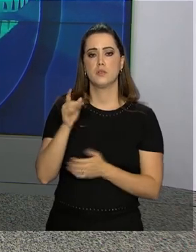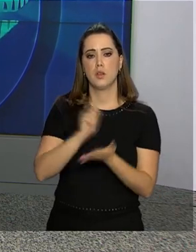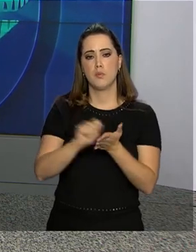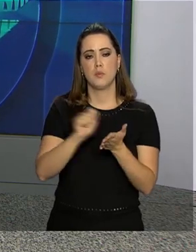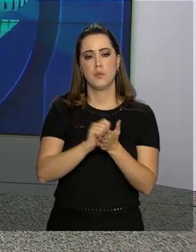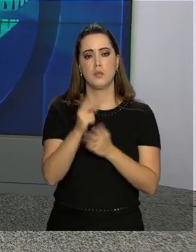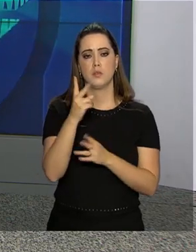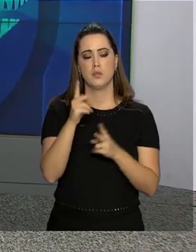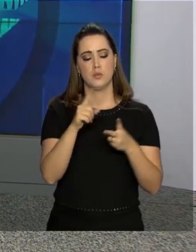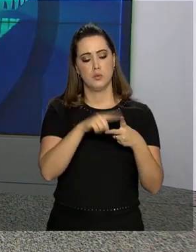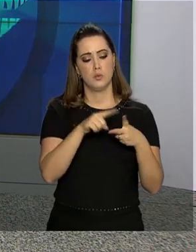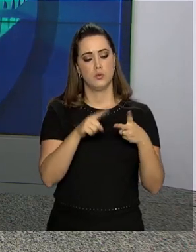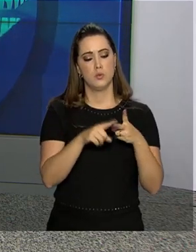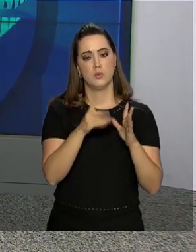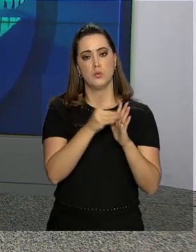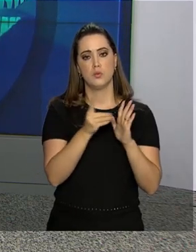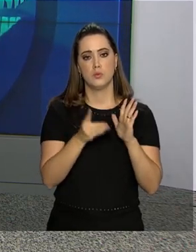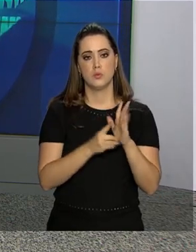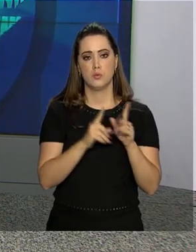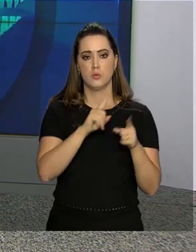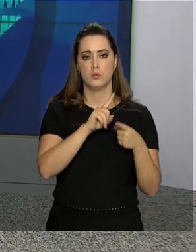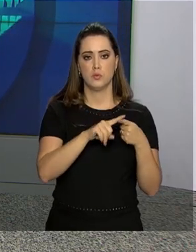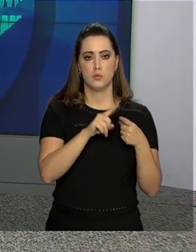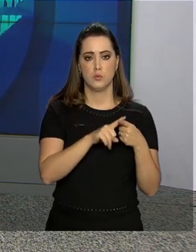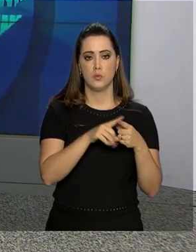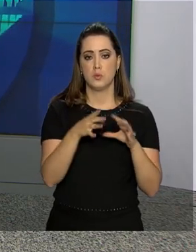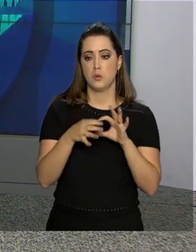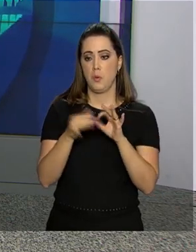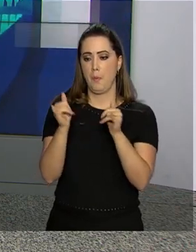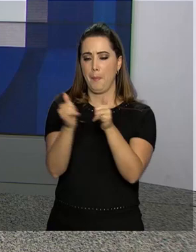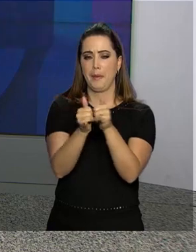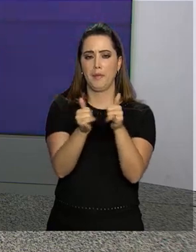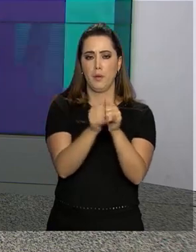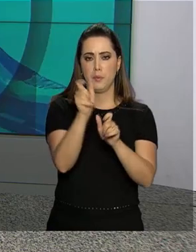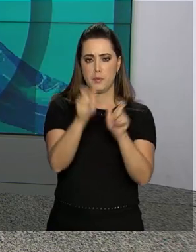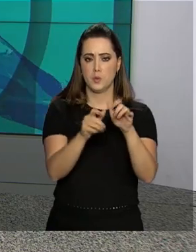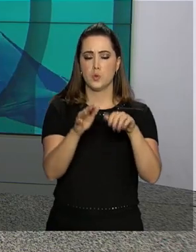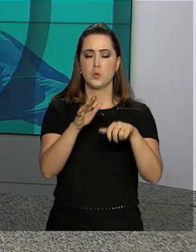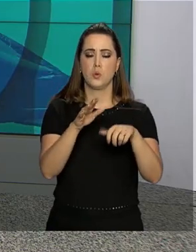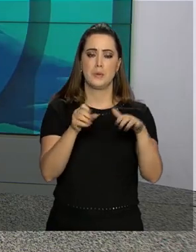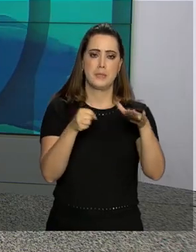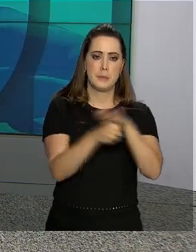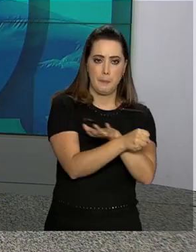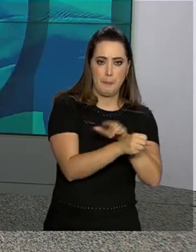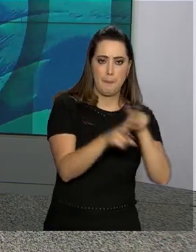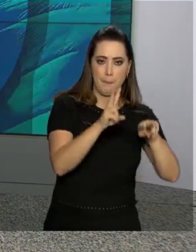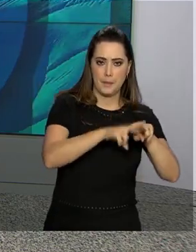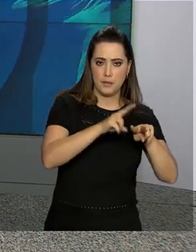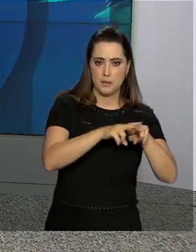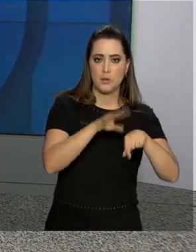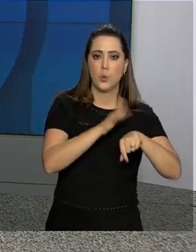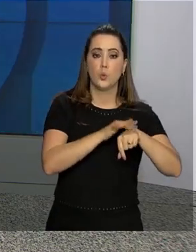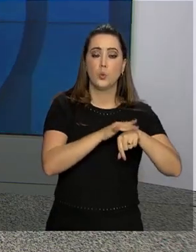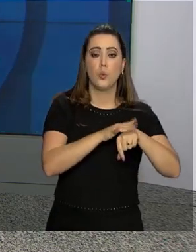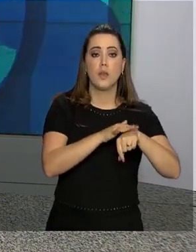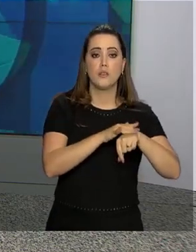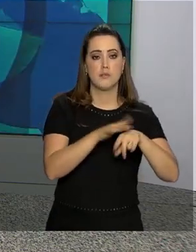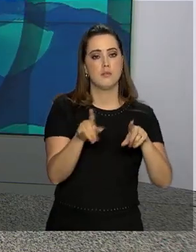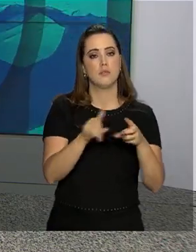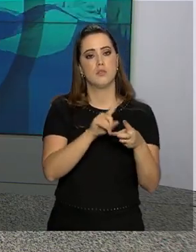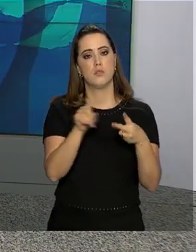assinou dois decretos. Um sobre indulto para presos que têm doenças graves. O outro sobre a